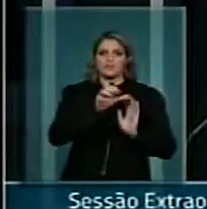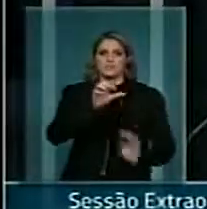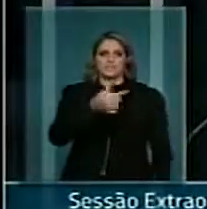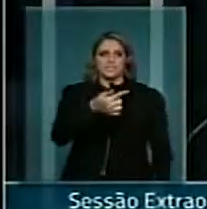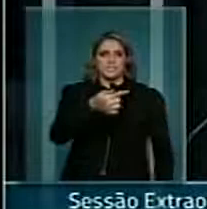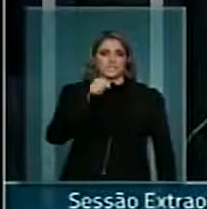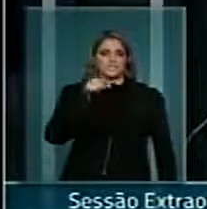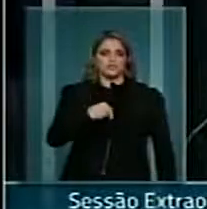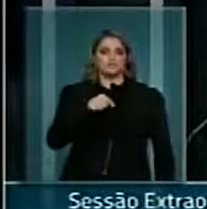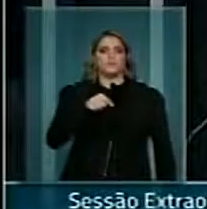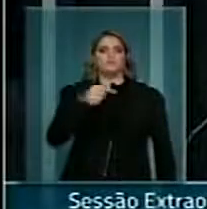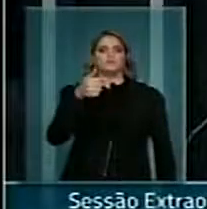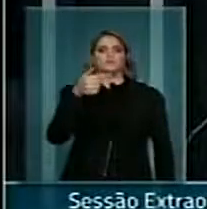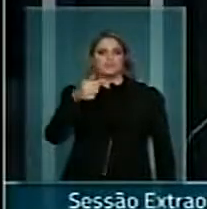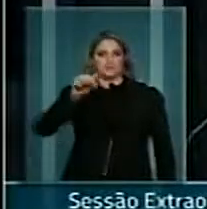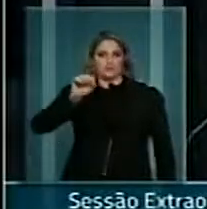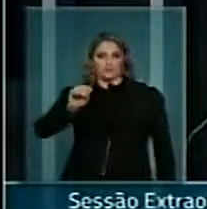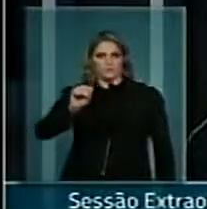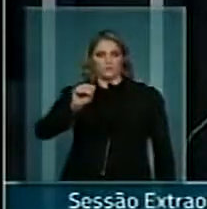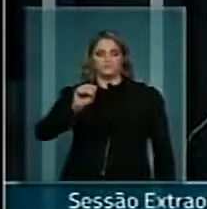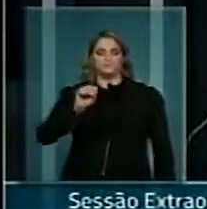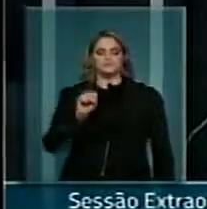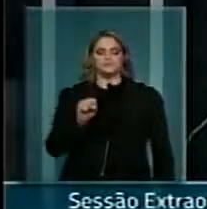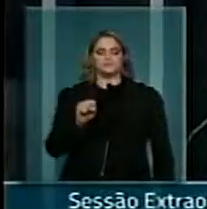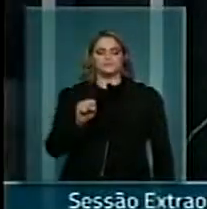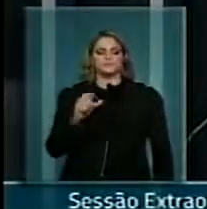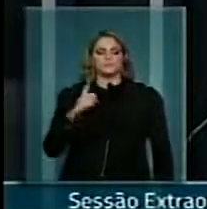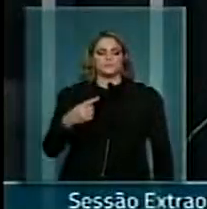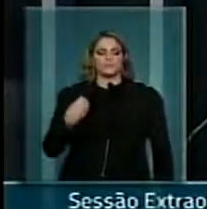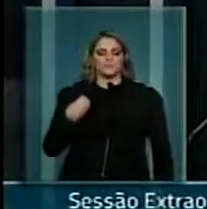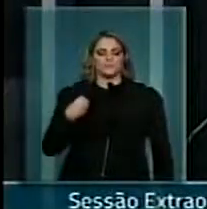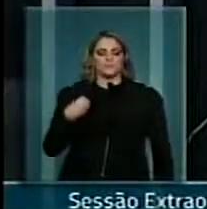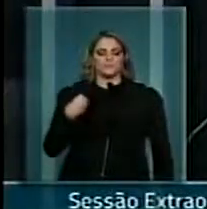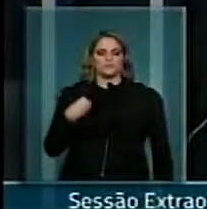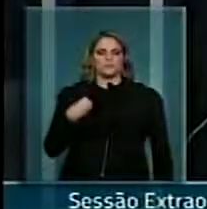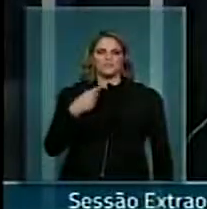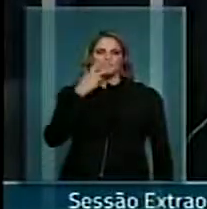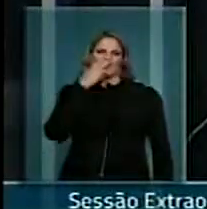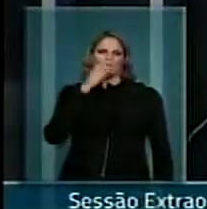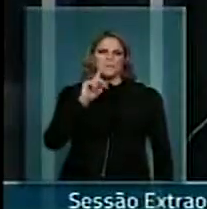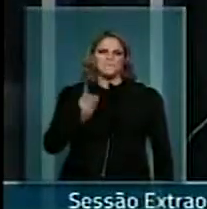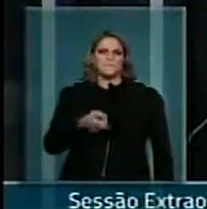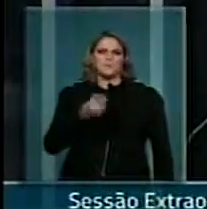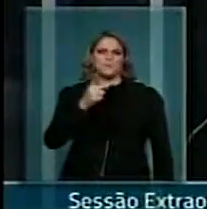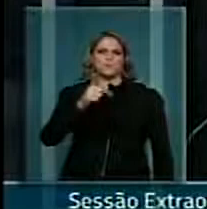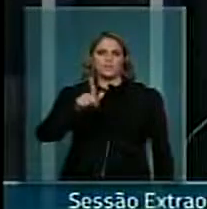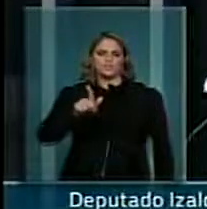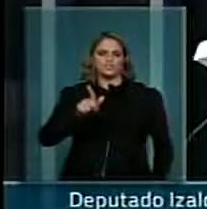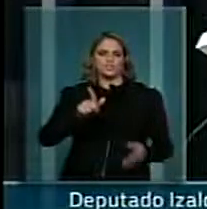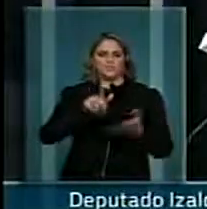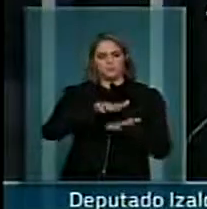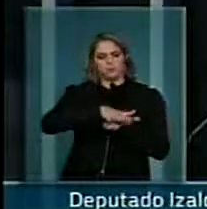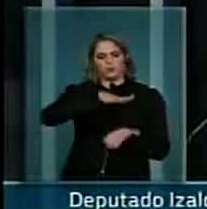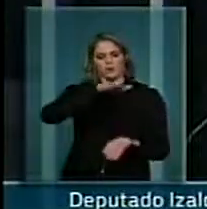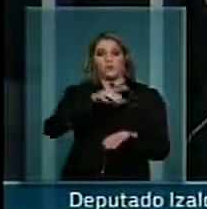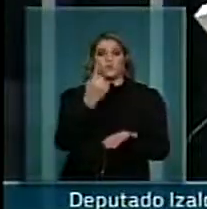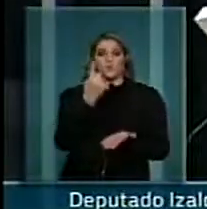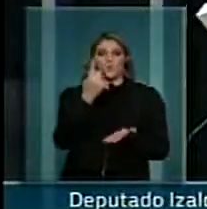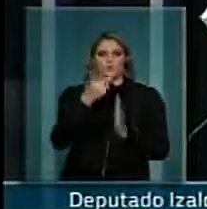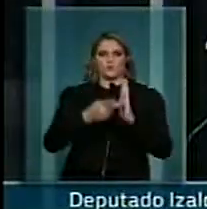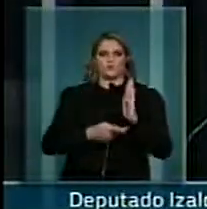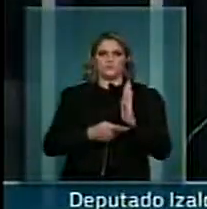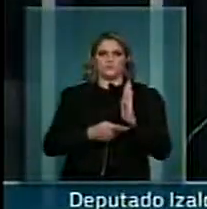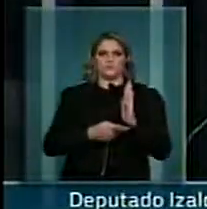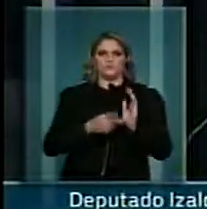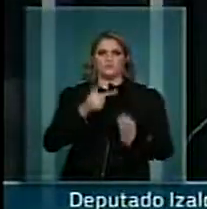.078, deve dar aqui, sei lá, mil páginas, um projeto. O PNE são 3 mil